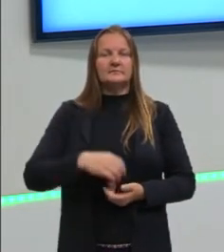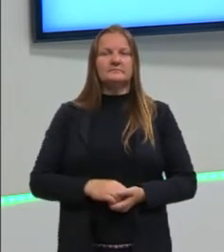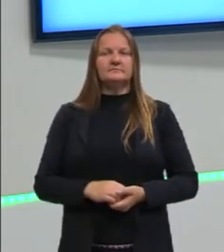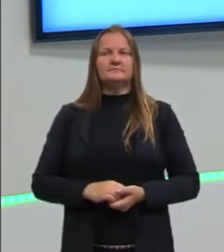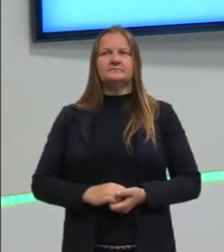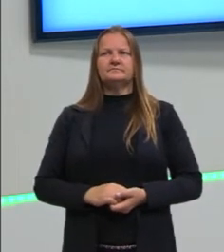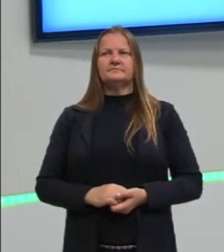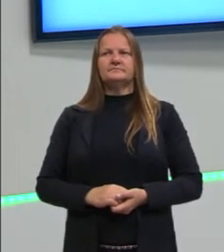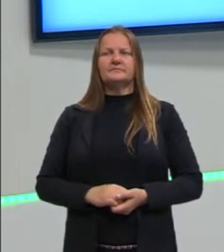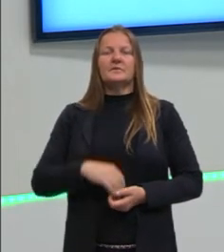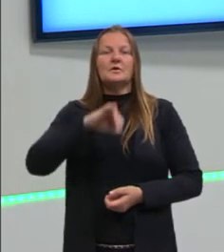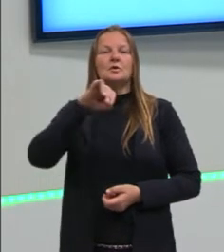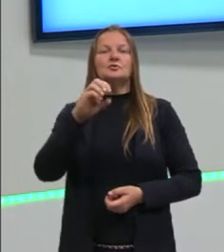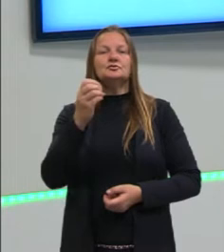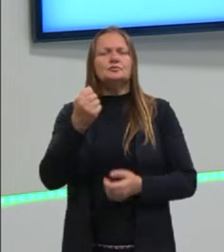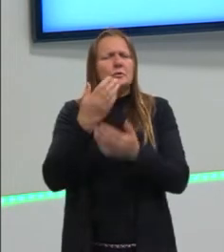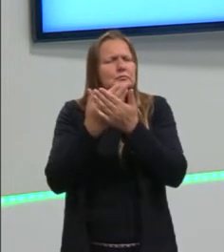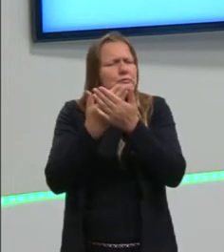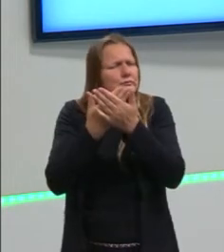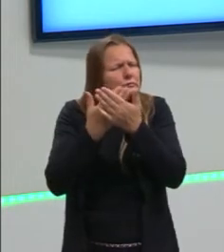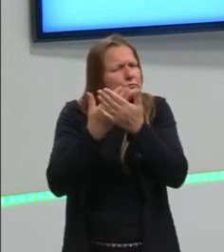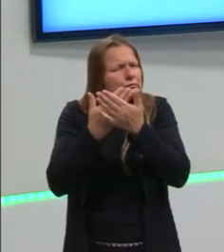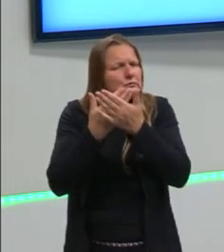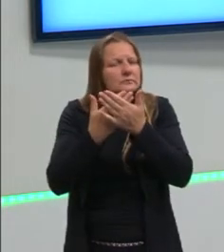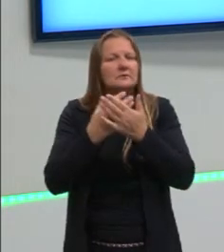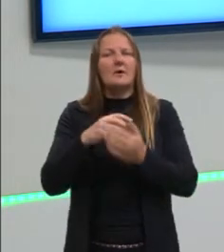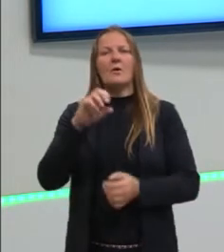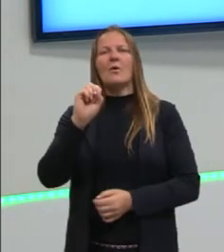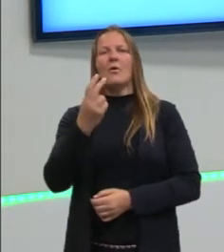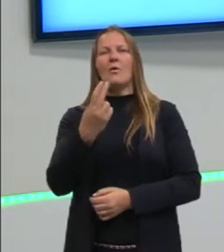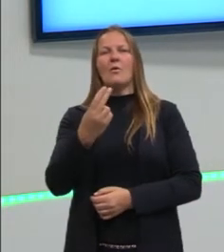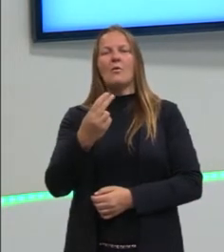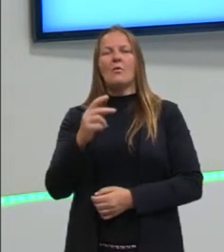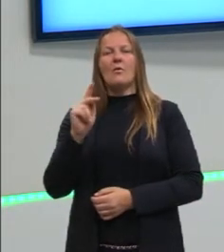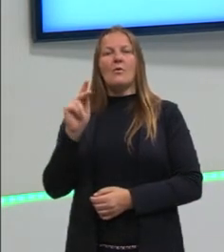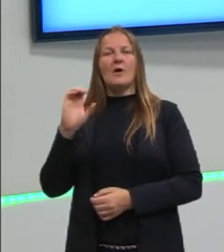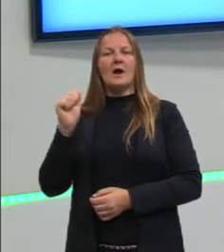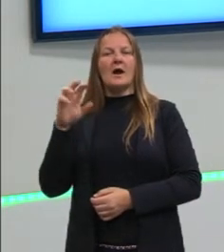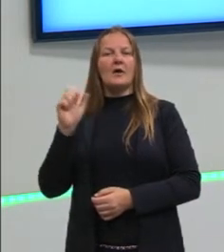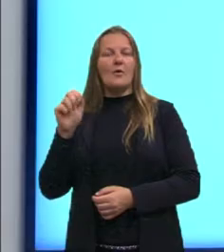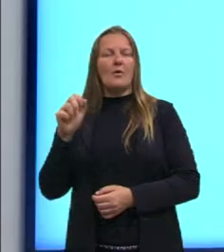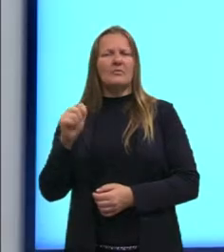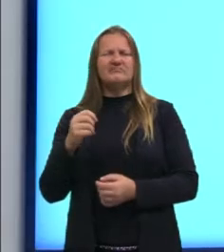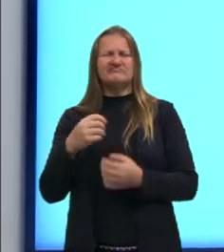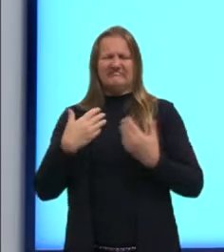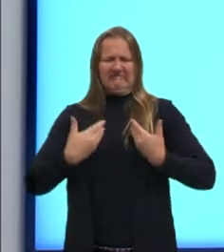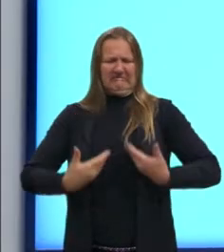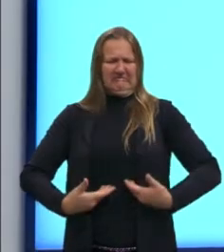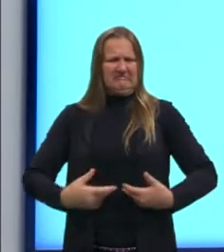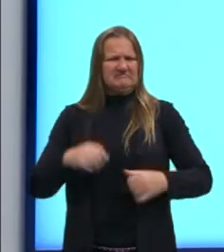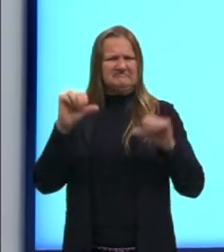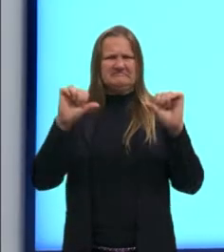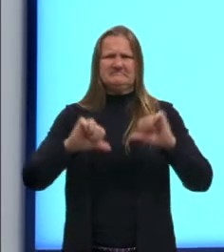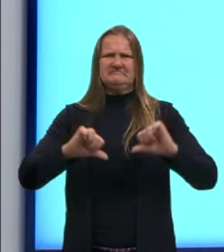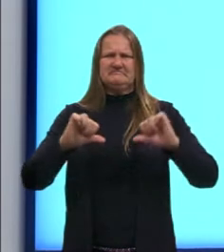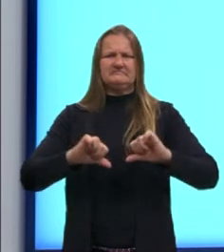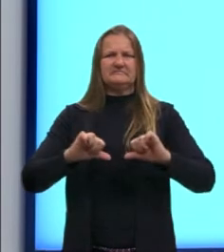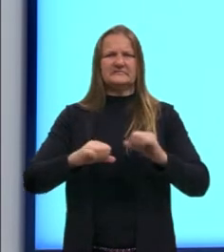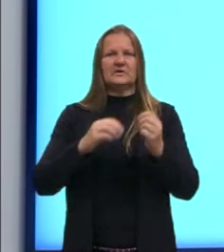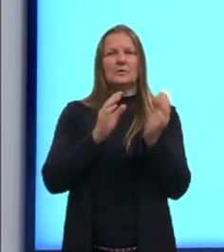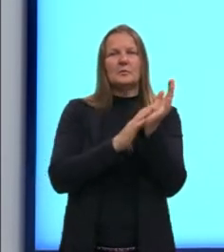G. João estuda muito ou Carol se veste mal. Então, novamente, tenho duas